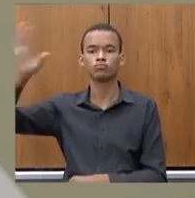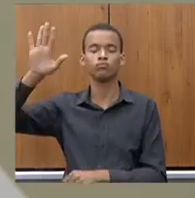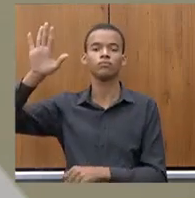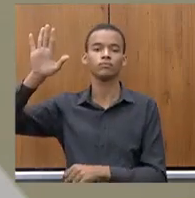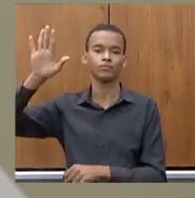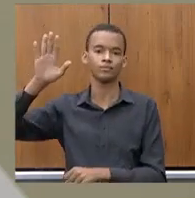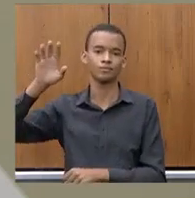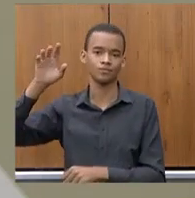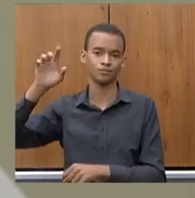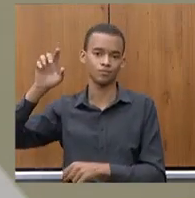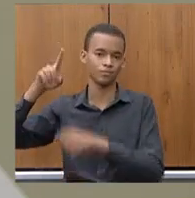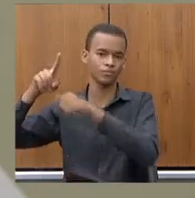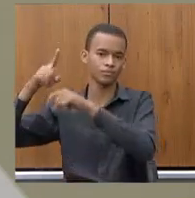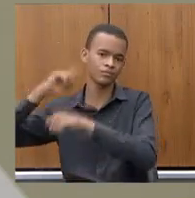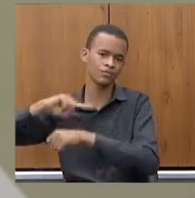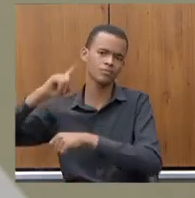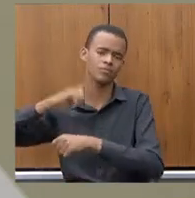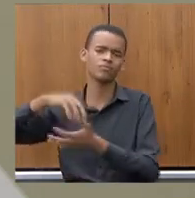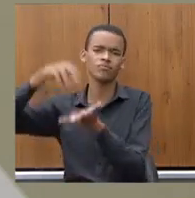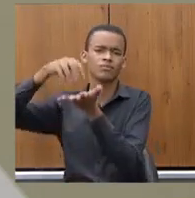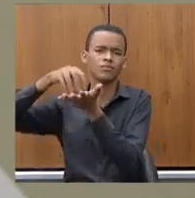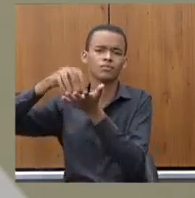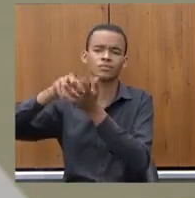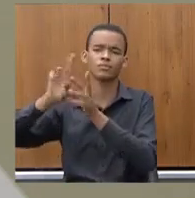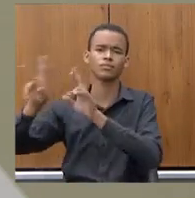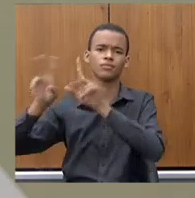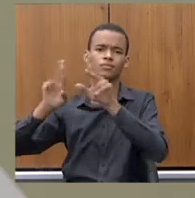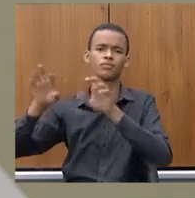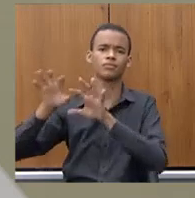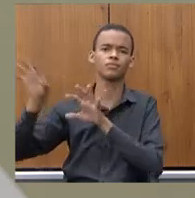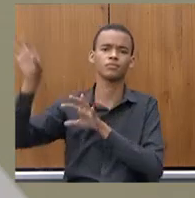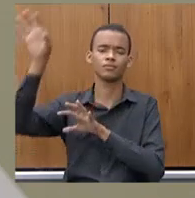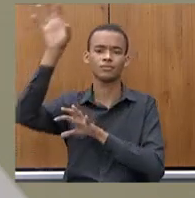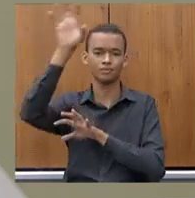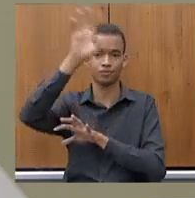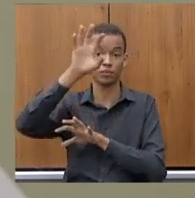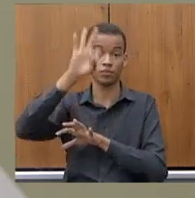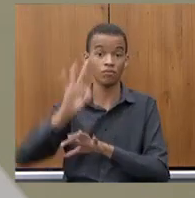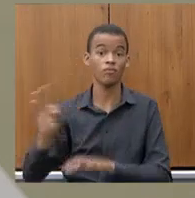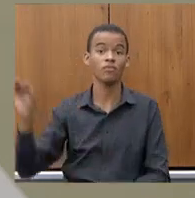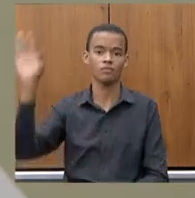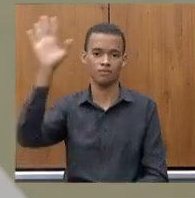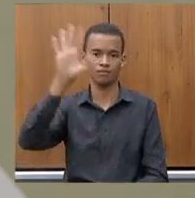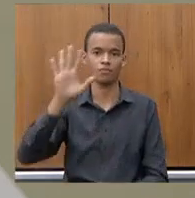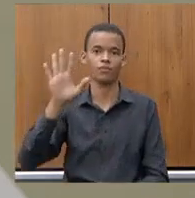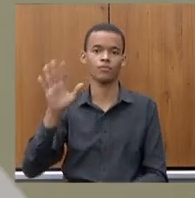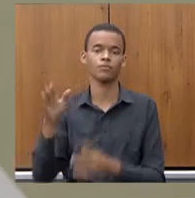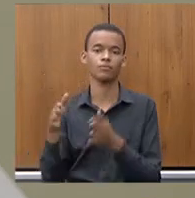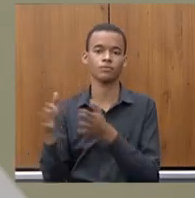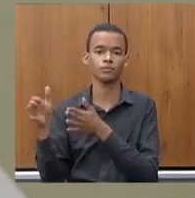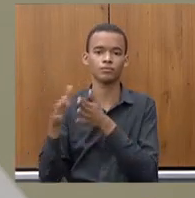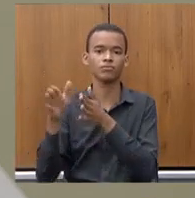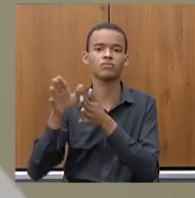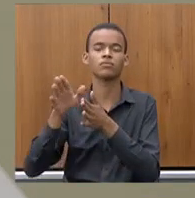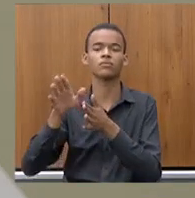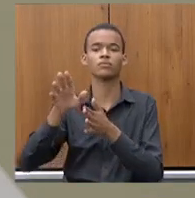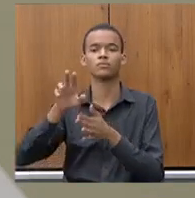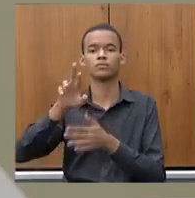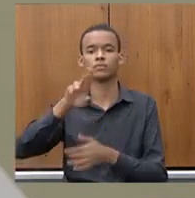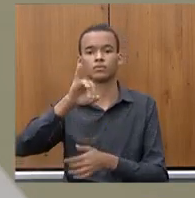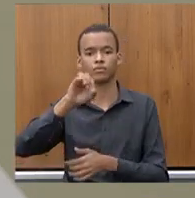na região central os vales de aquitinhonha mucuri rio doce todos